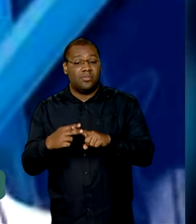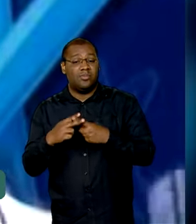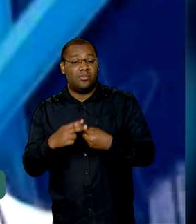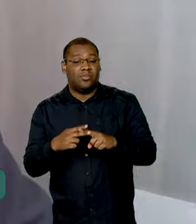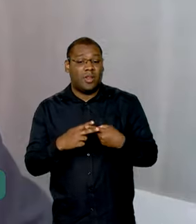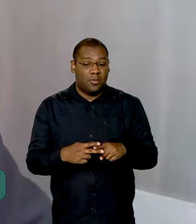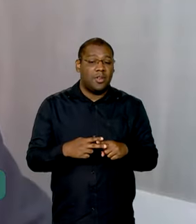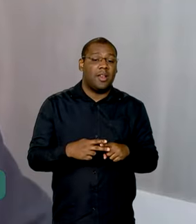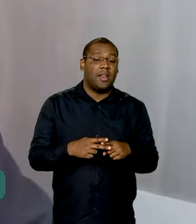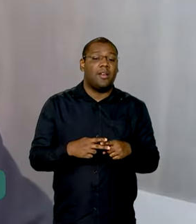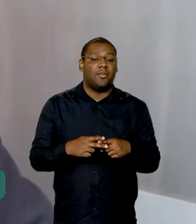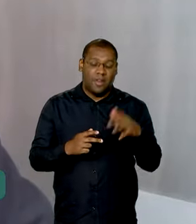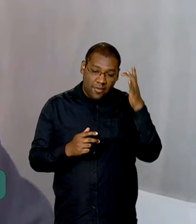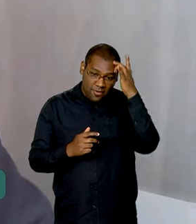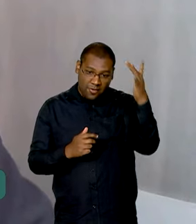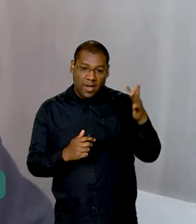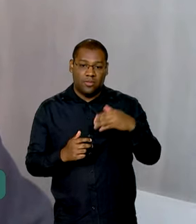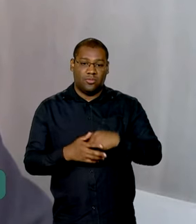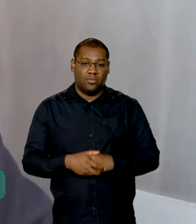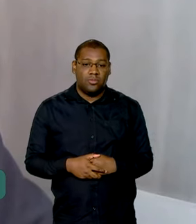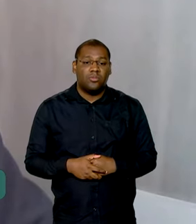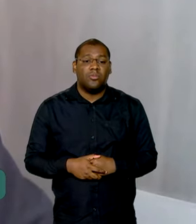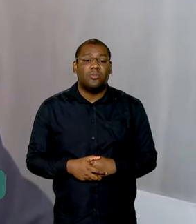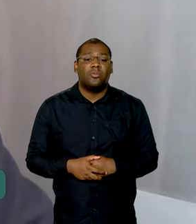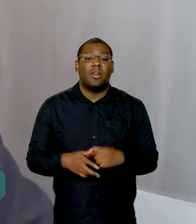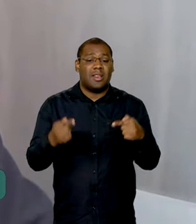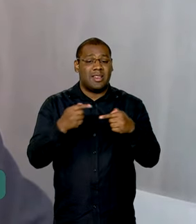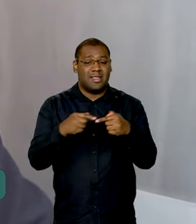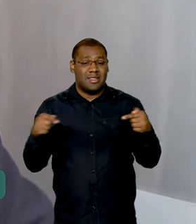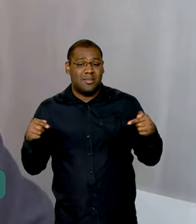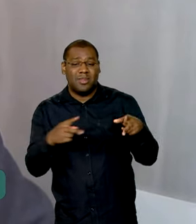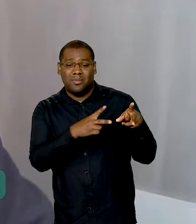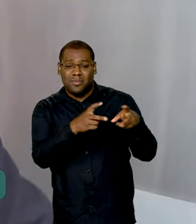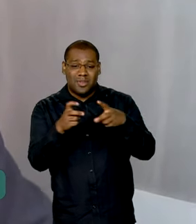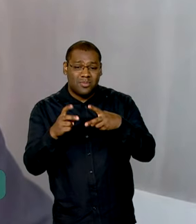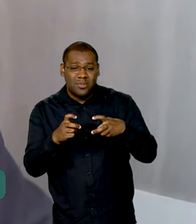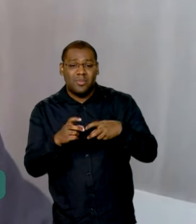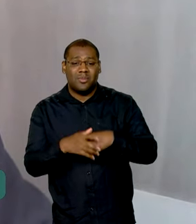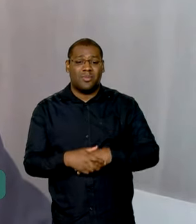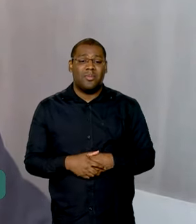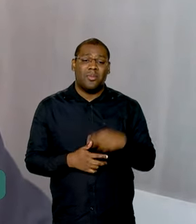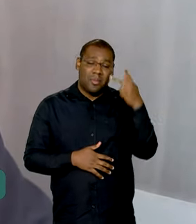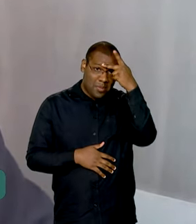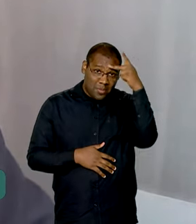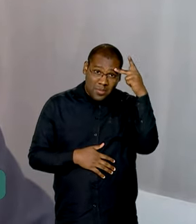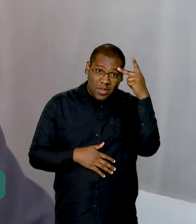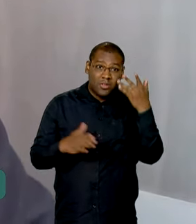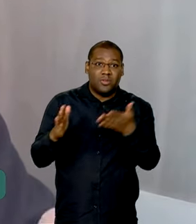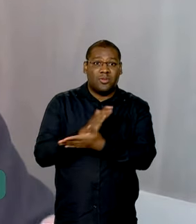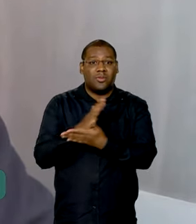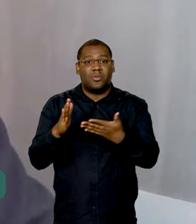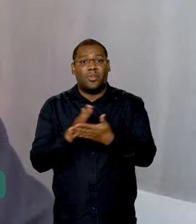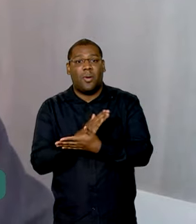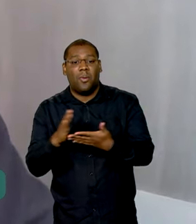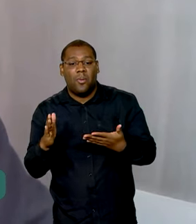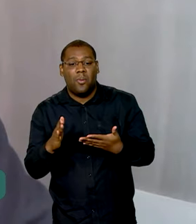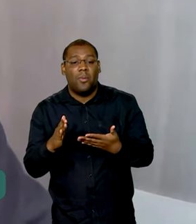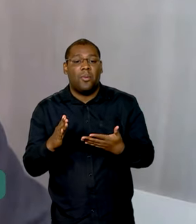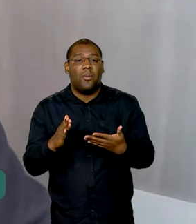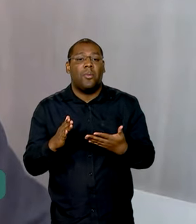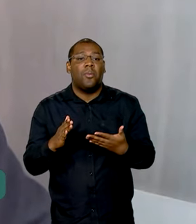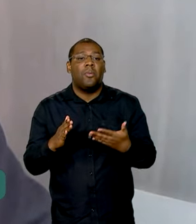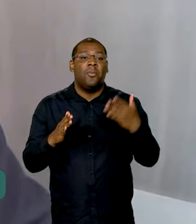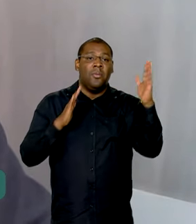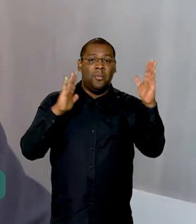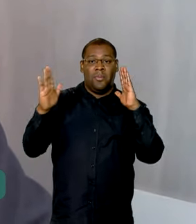de tributação. O maior problema que a gente vê na última semana são pessoas que não conseguiram juntar os comprovantes durante o